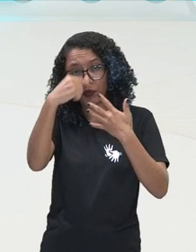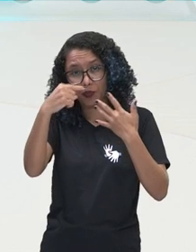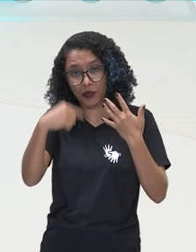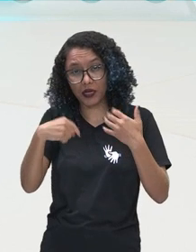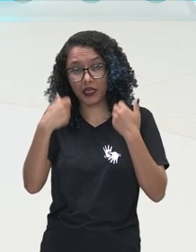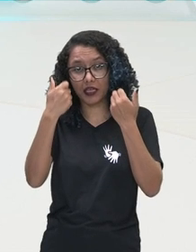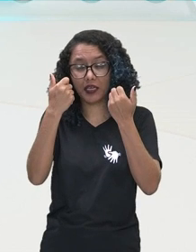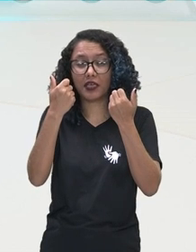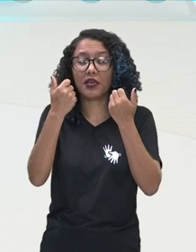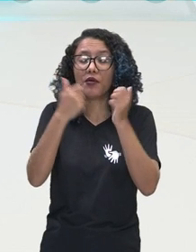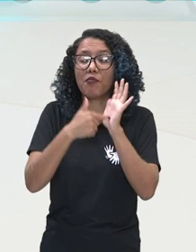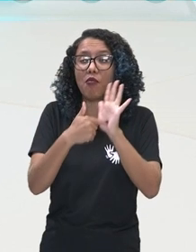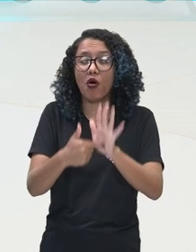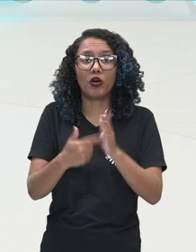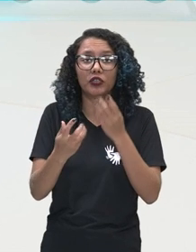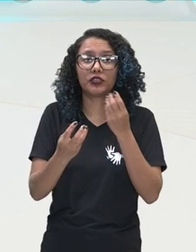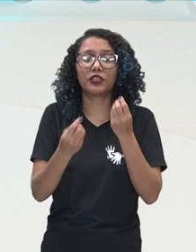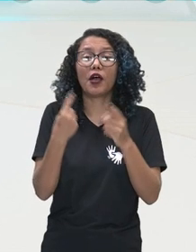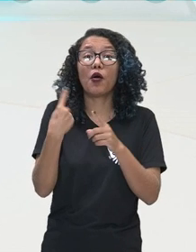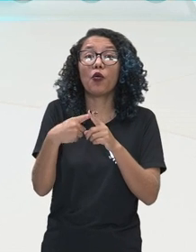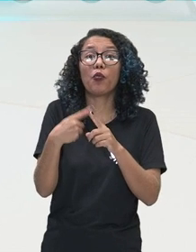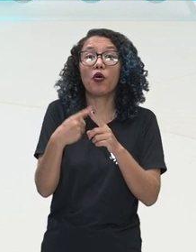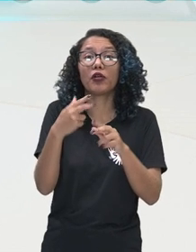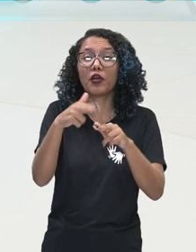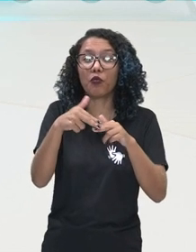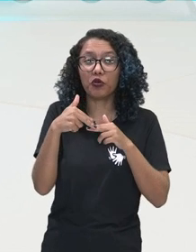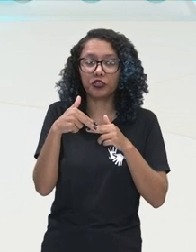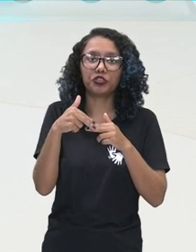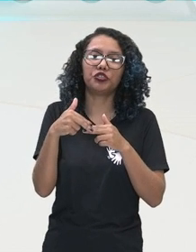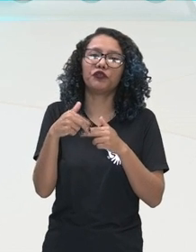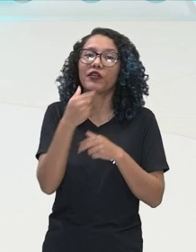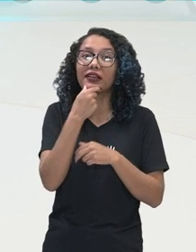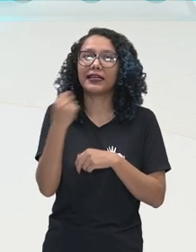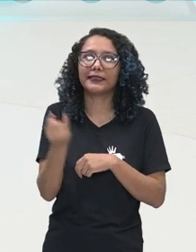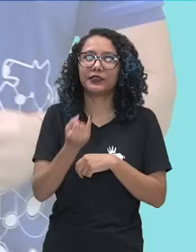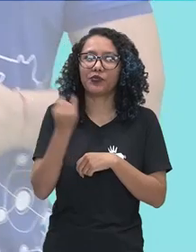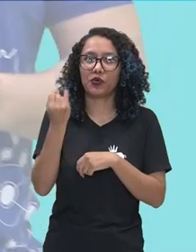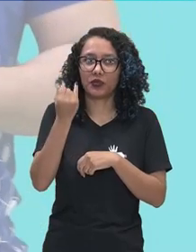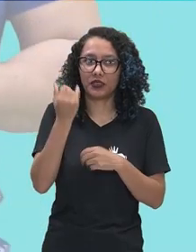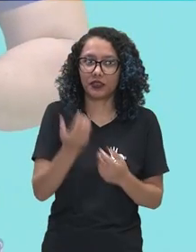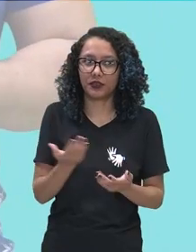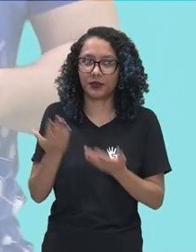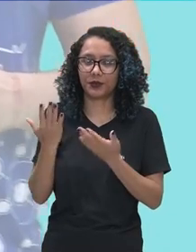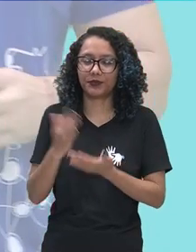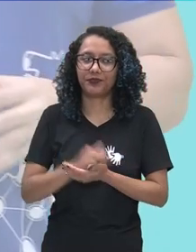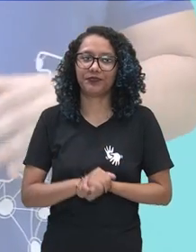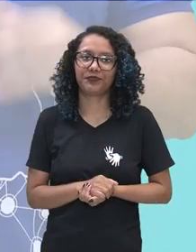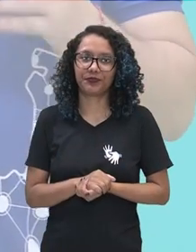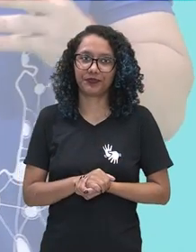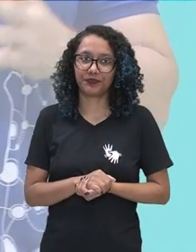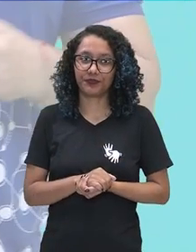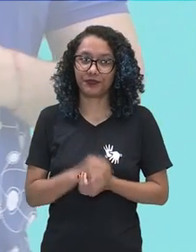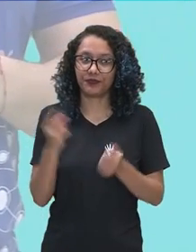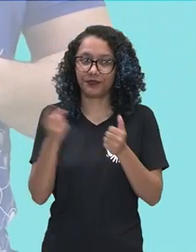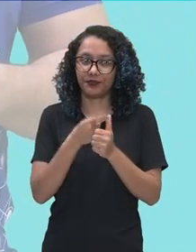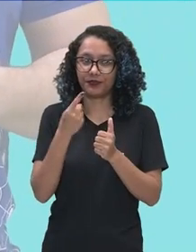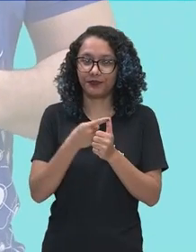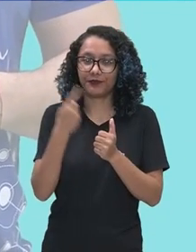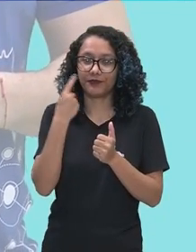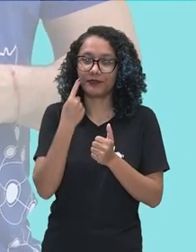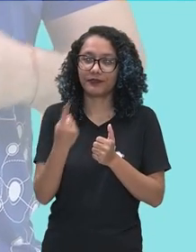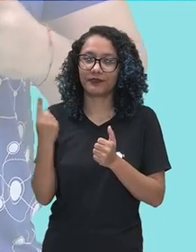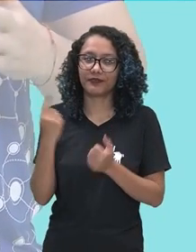língua inglesa, the English Language. Vamos dar uma olhada agora. Olha só. Eu trago aqui, primeiramente, para